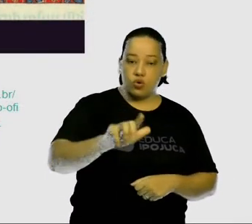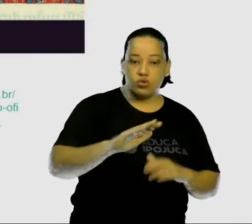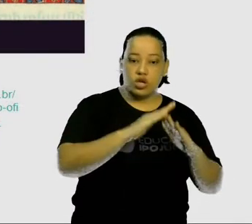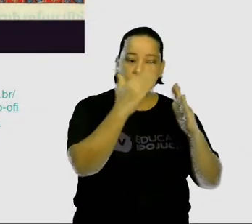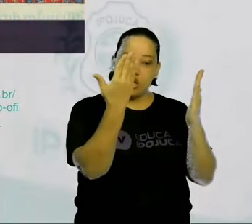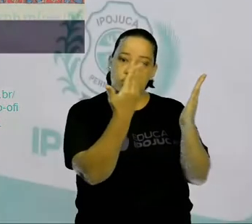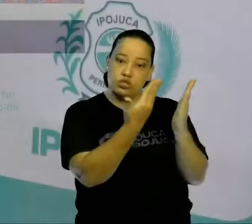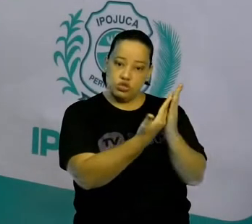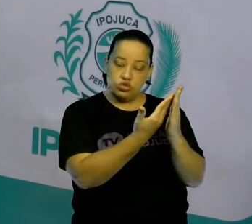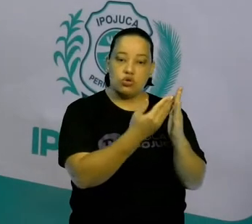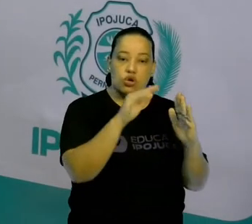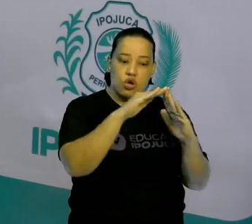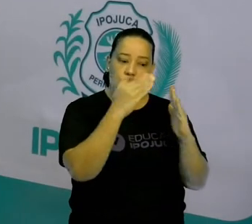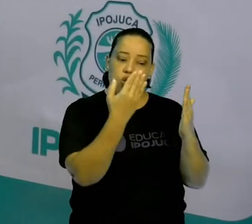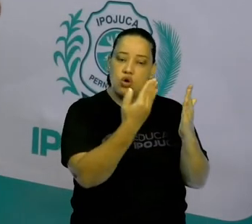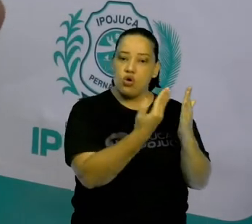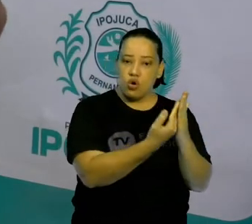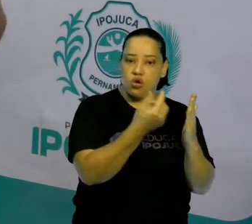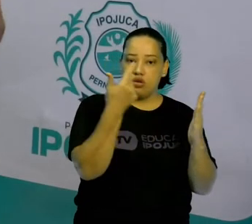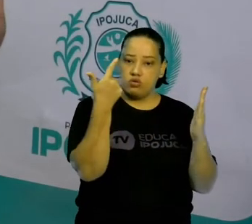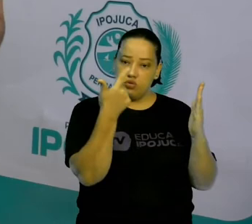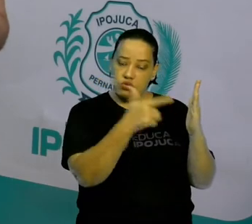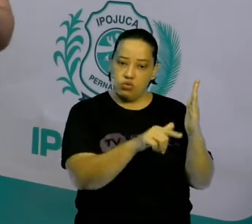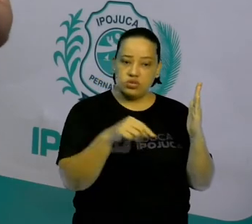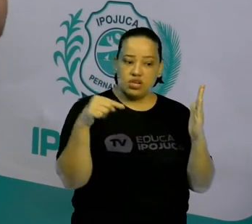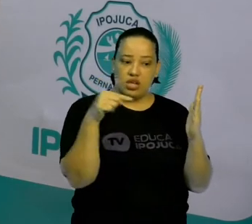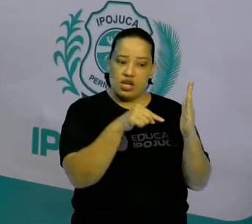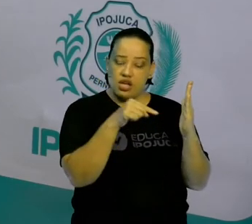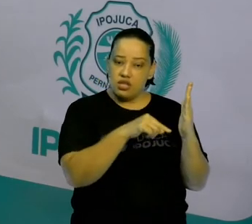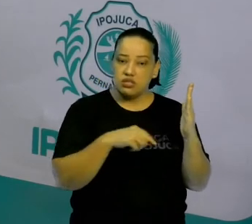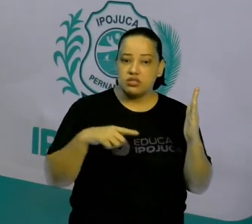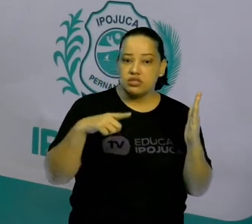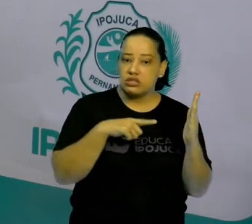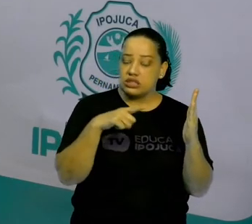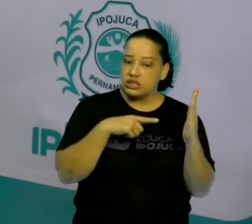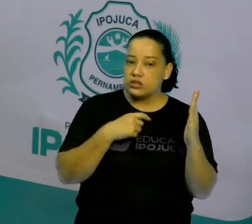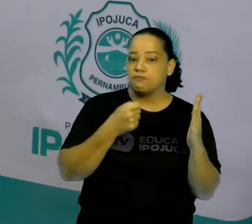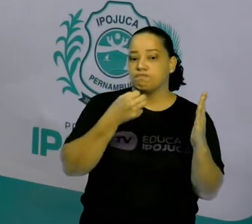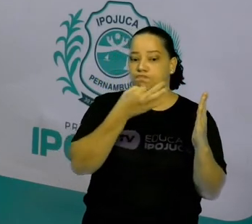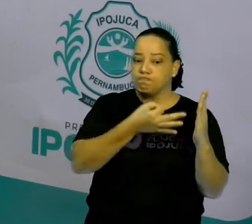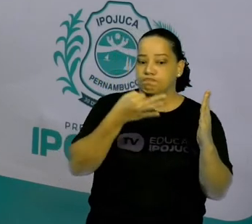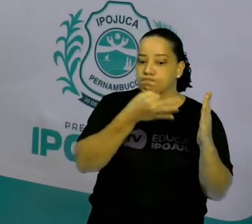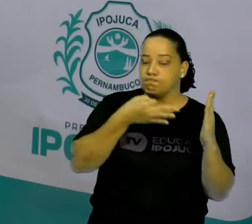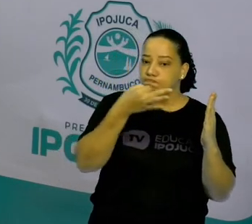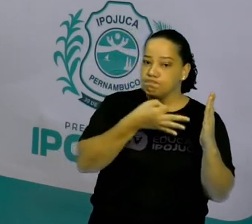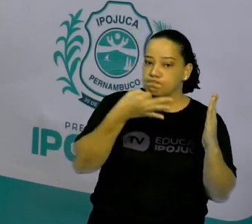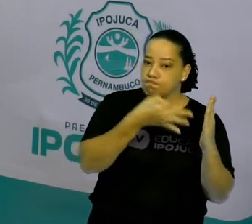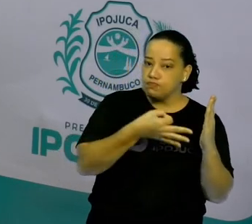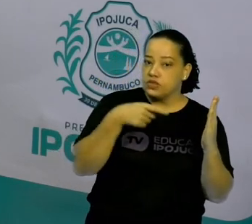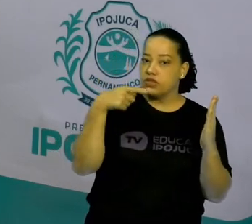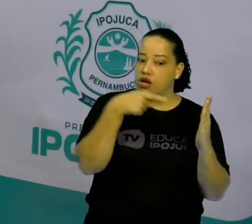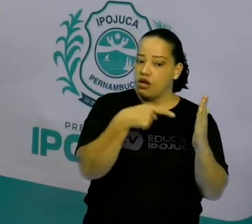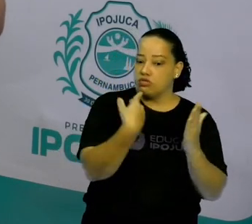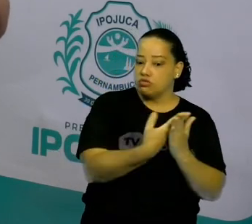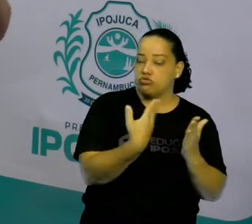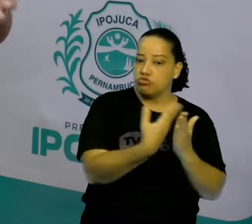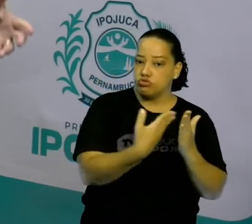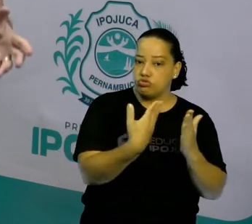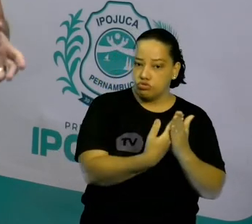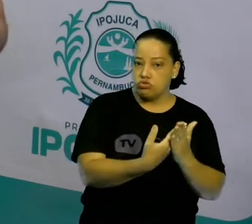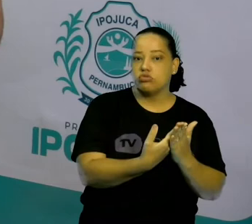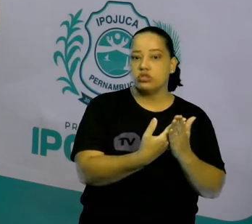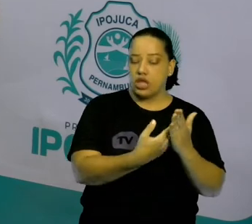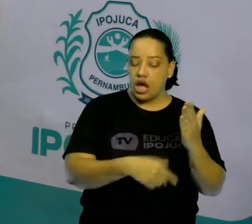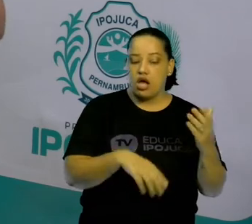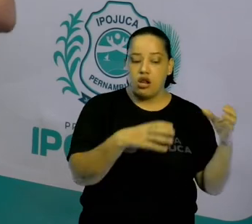A Escola dos Análises, ela vai fazer uma crítica aos documentos restritos e apenas estudar essa questão de luta de